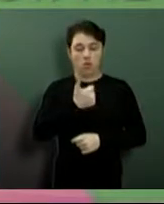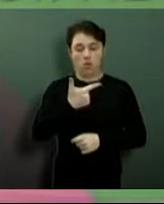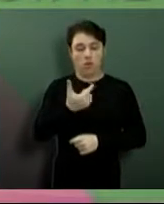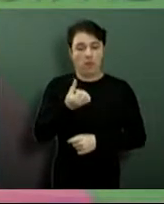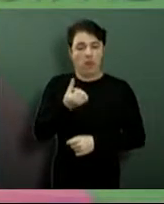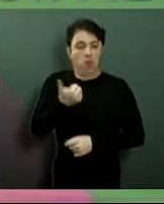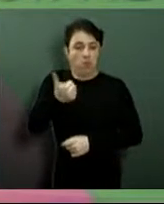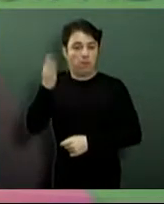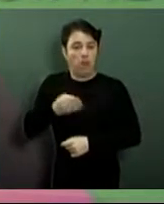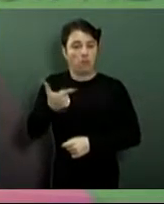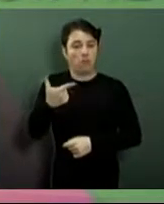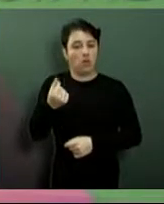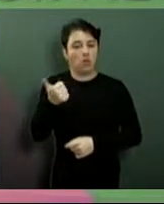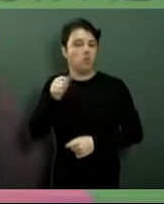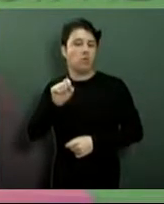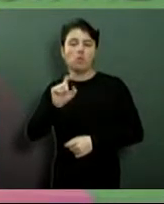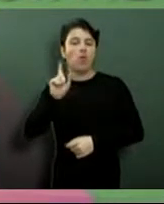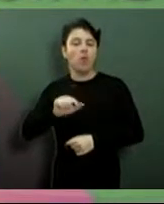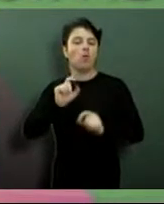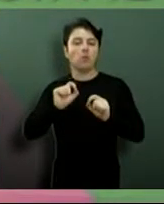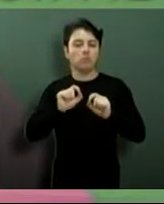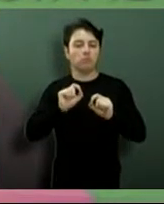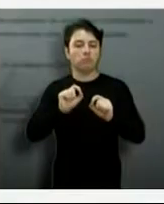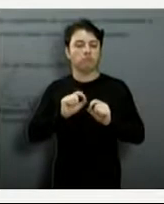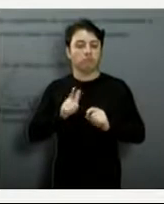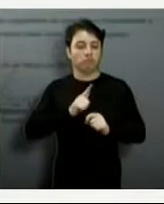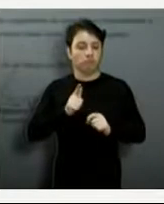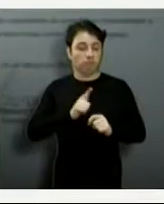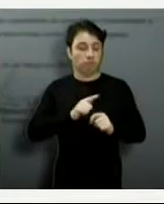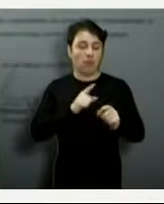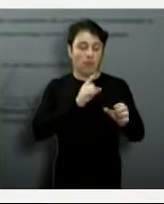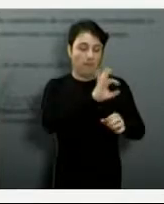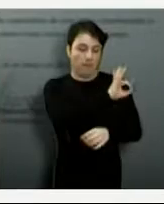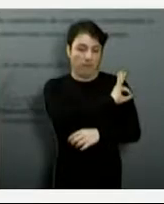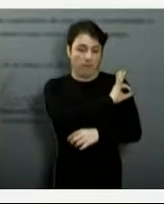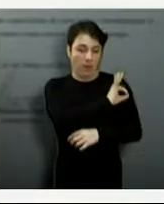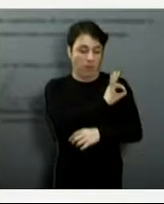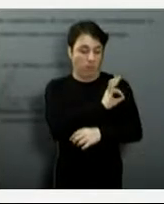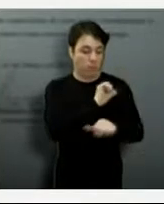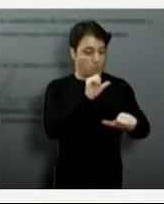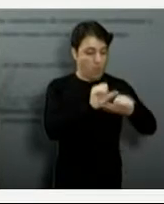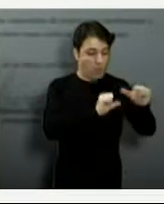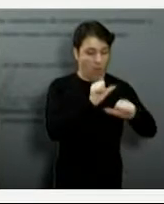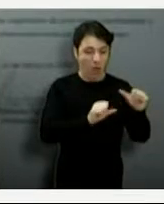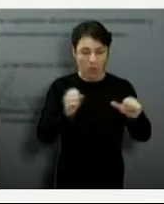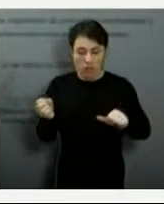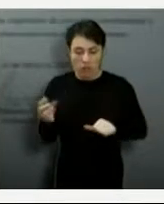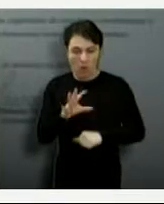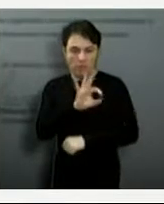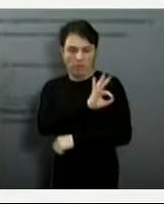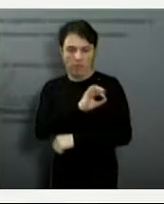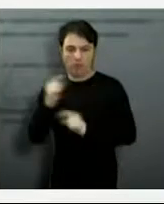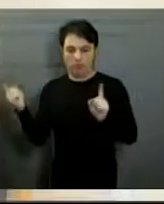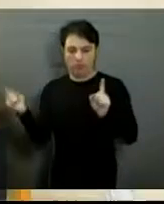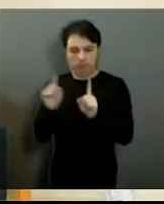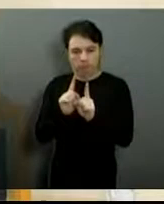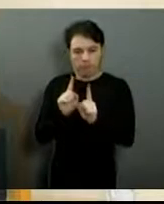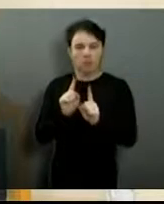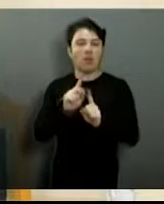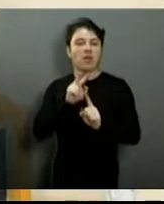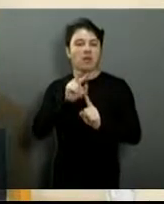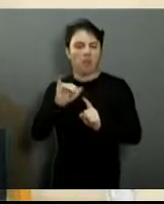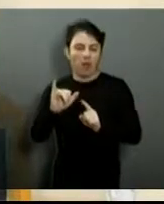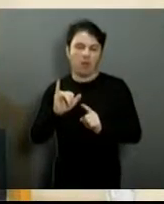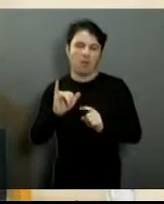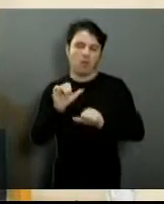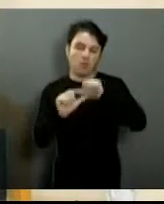2018, sobre o processo de transição municipal. Eu quero agradecer, inclusive, Francisco de Assis, da Comunicação